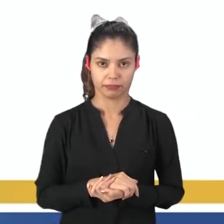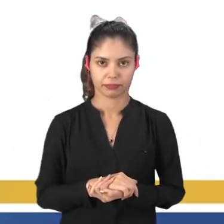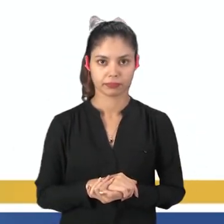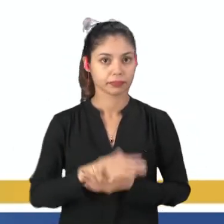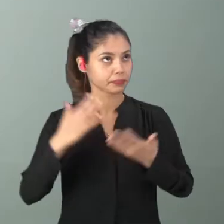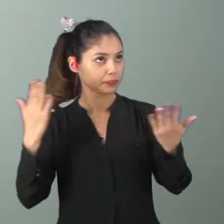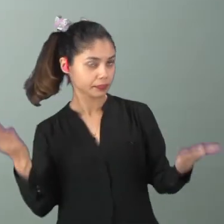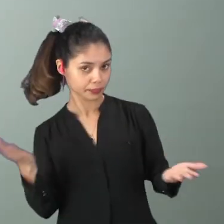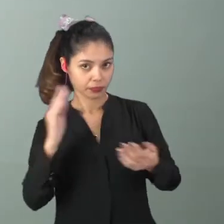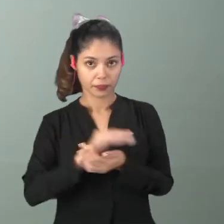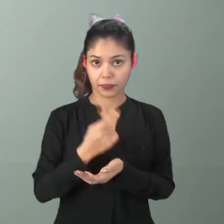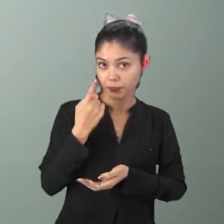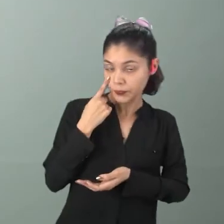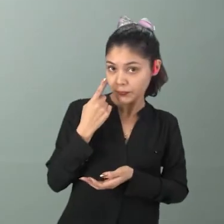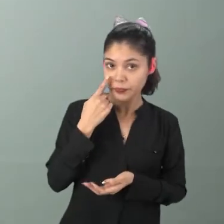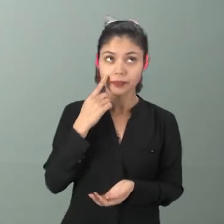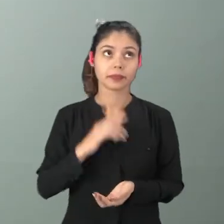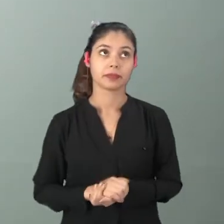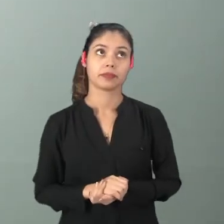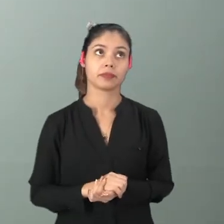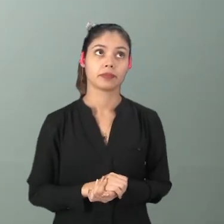Então, olha aqui pra mim